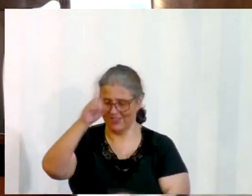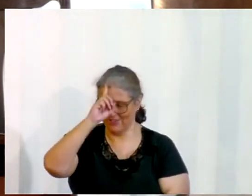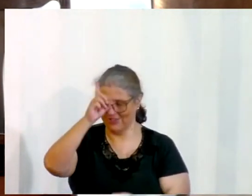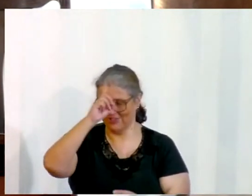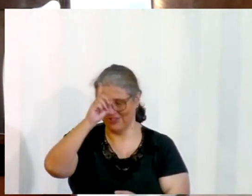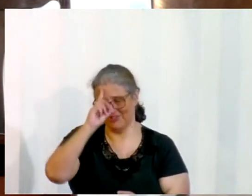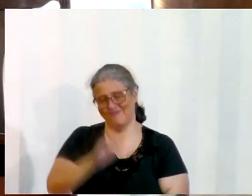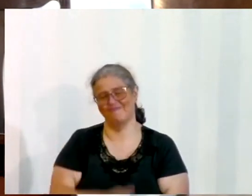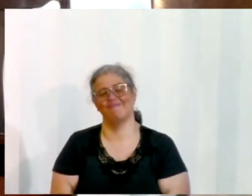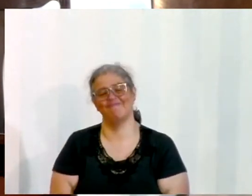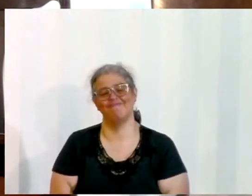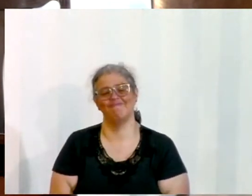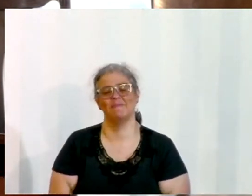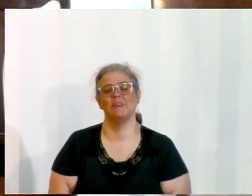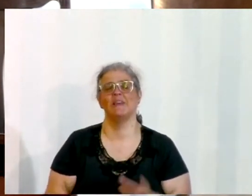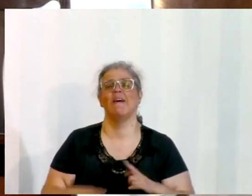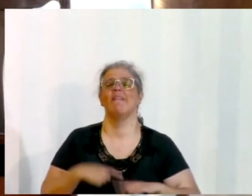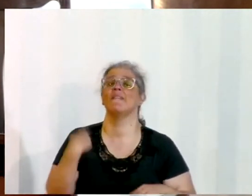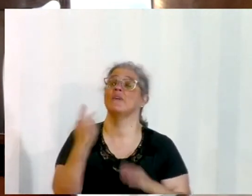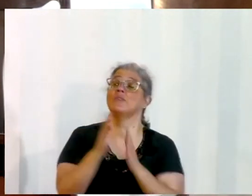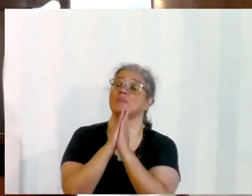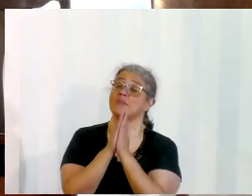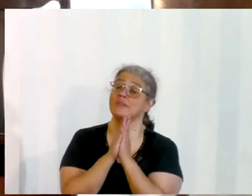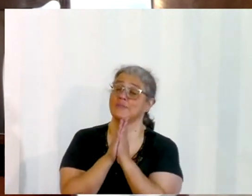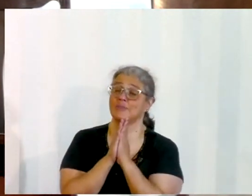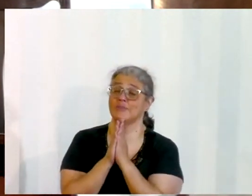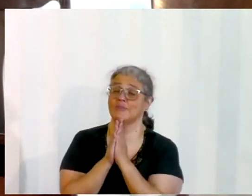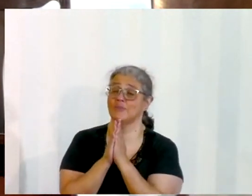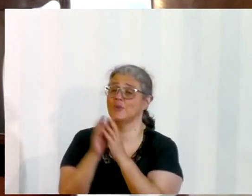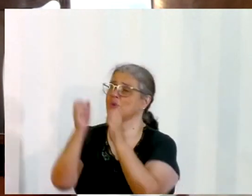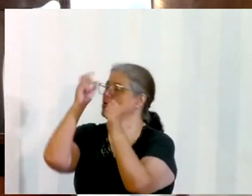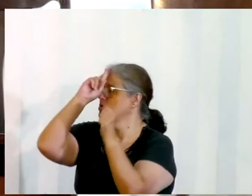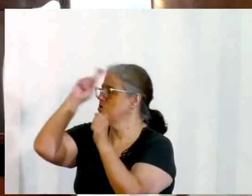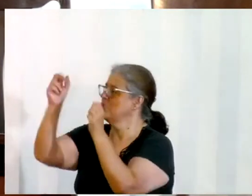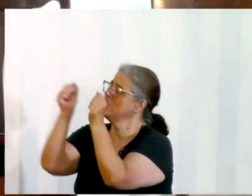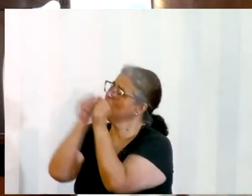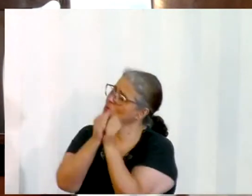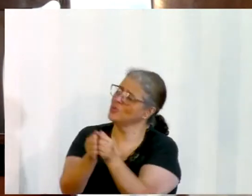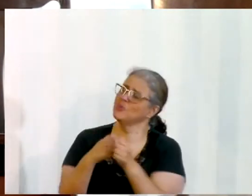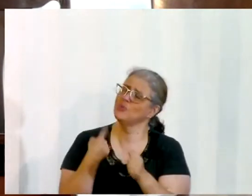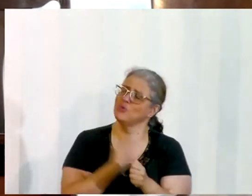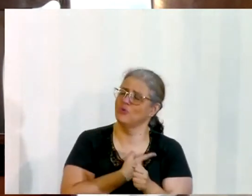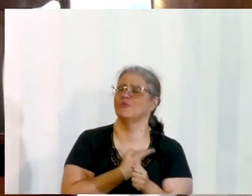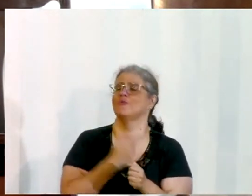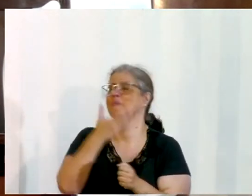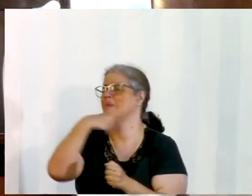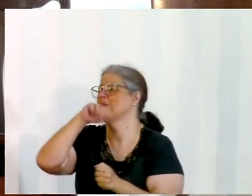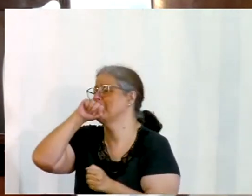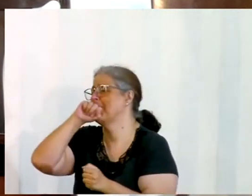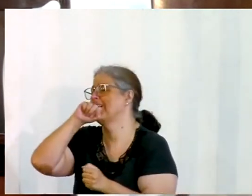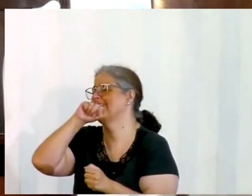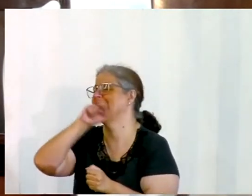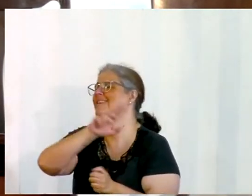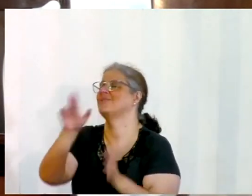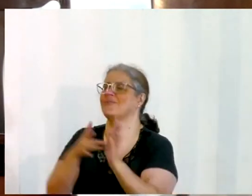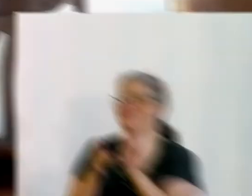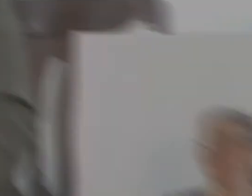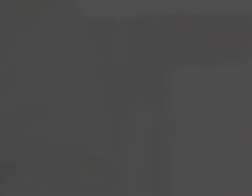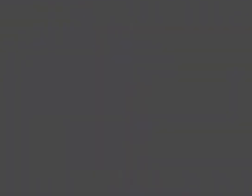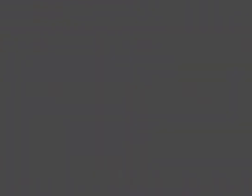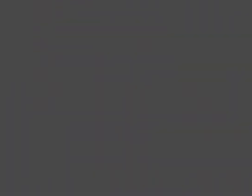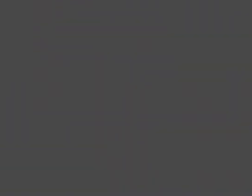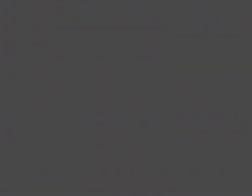nós oramos, ó Deus, porque o Senhor está conosco, o Senhor é o nosso Deus, o nosso Pai, em nome de Jesus, Amém, Senhor.